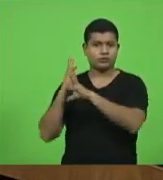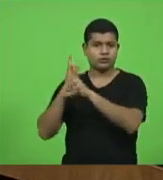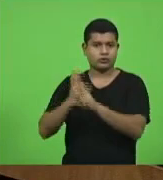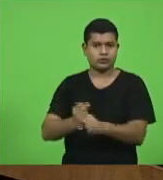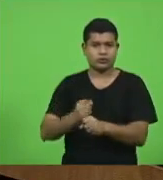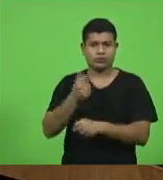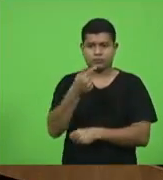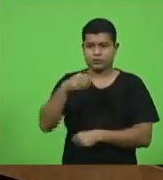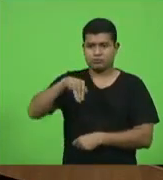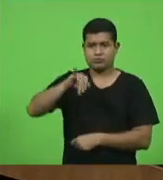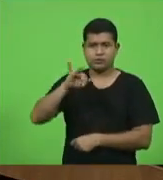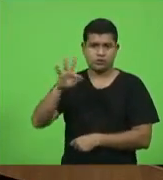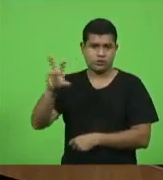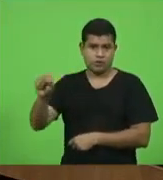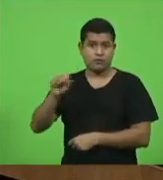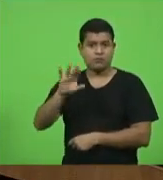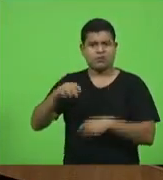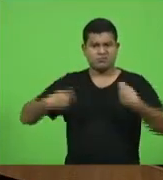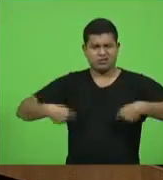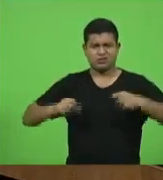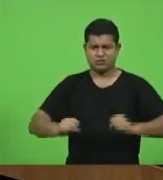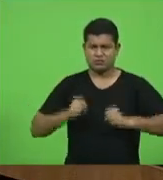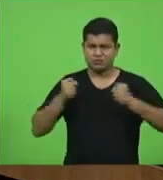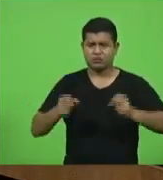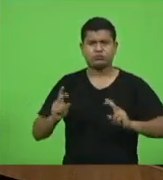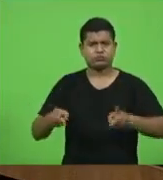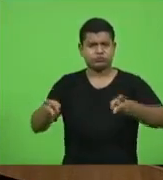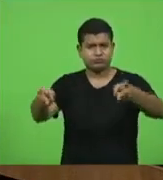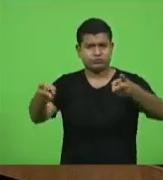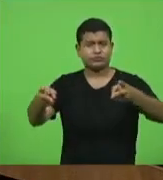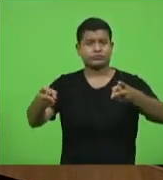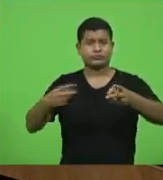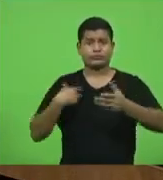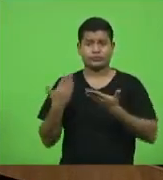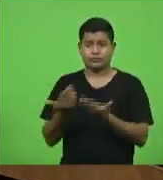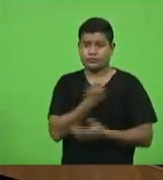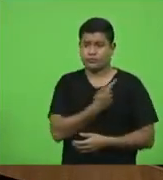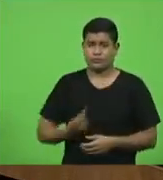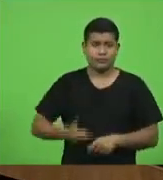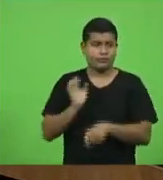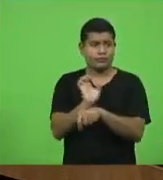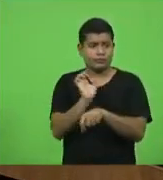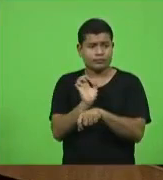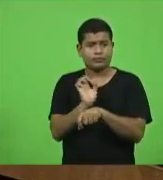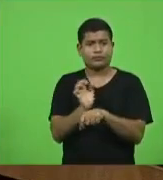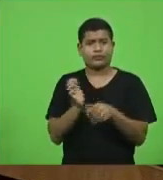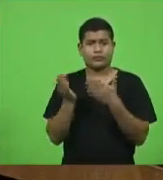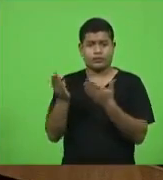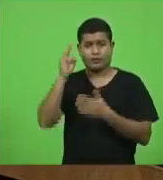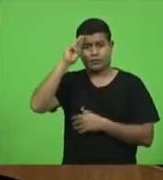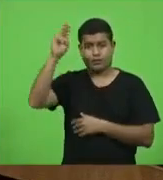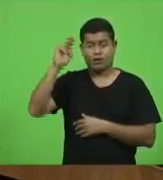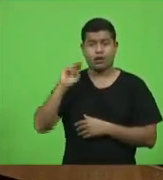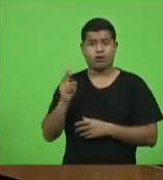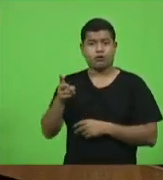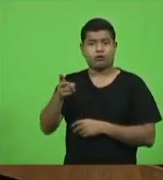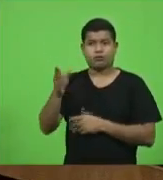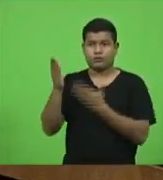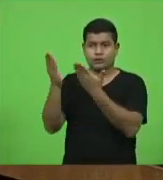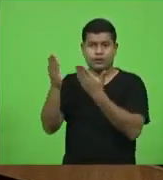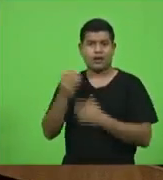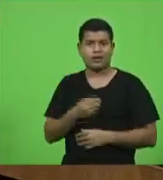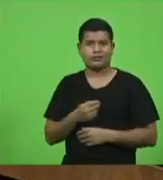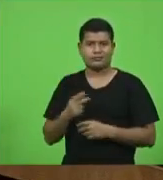uma busca e uma luta de todos nós o governo do estado o governador carlos moisés está em brasília na busca de